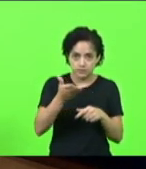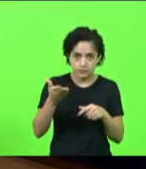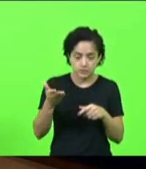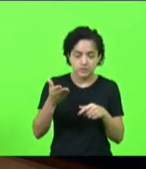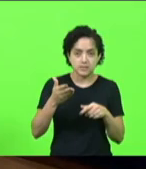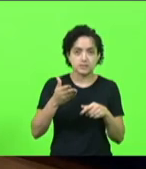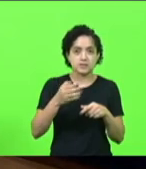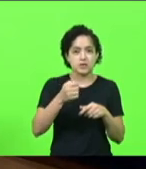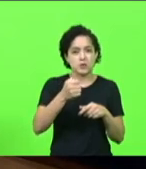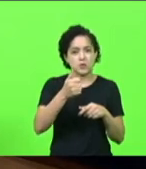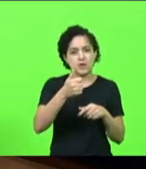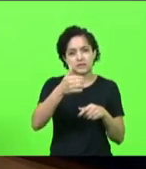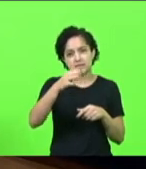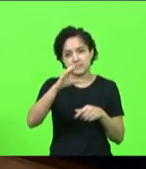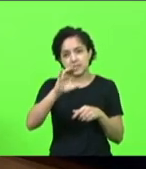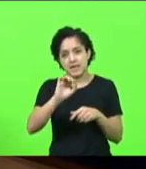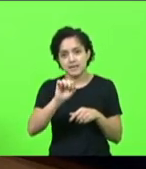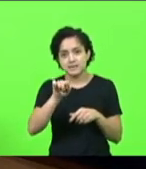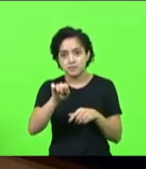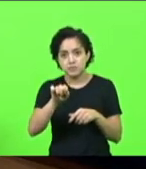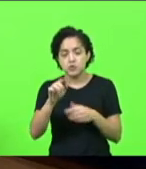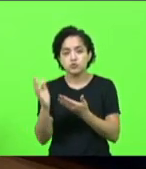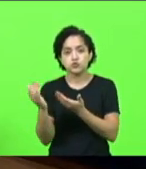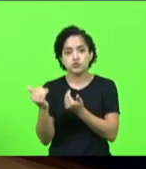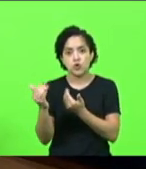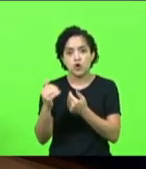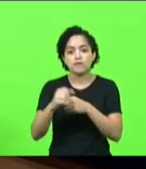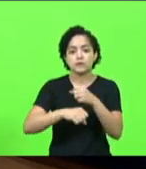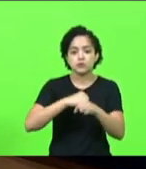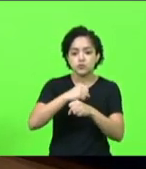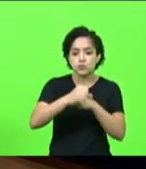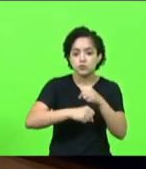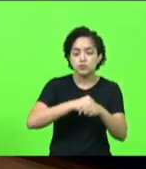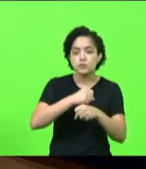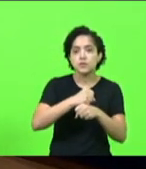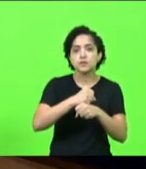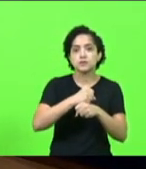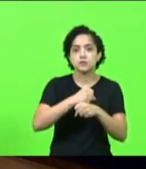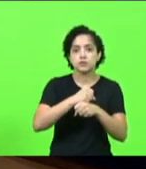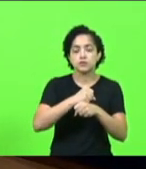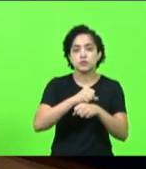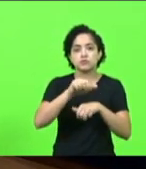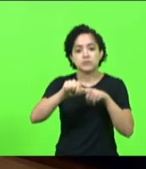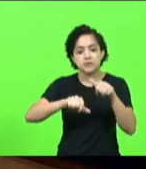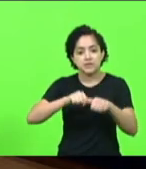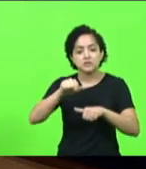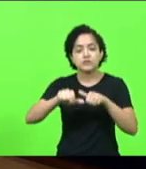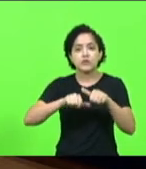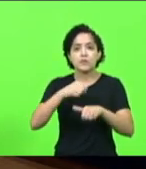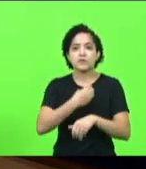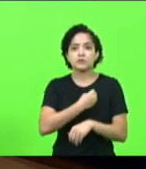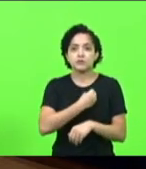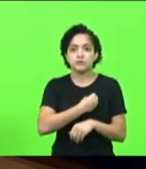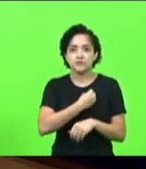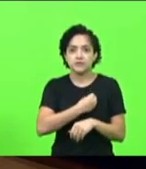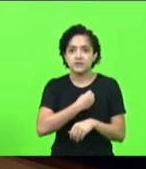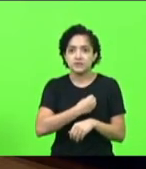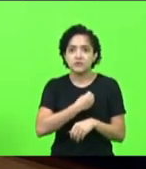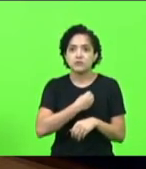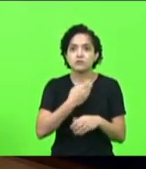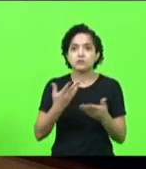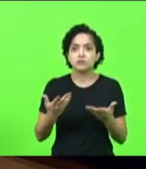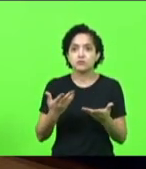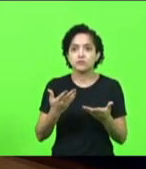10 mil jovens por ano transformando vidas pelo caminho certo sustentável o